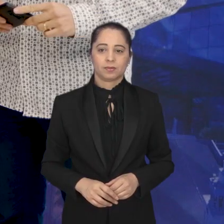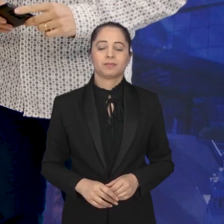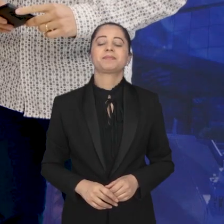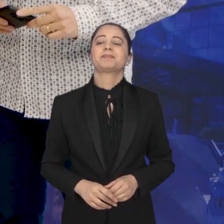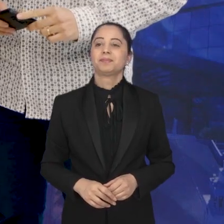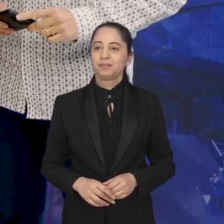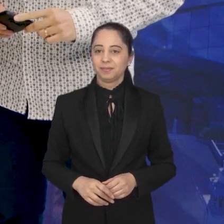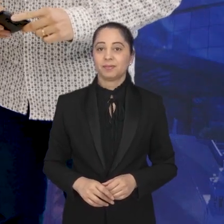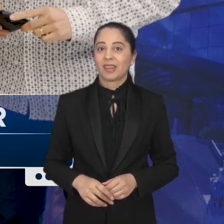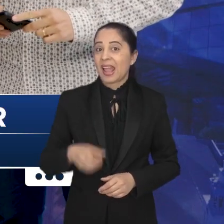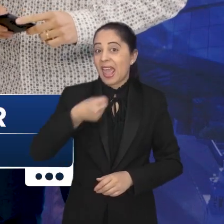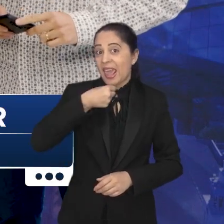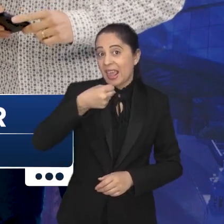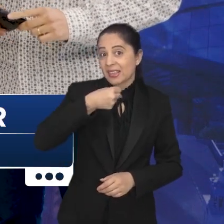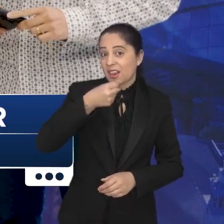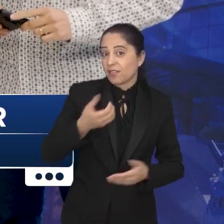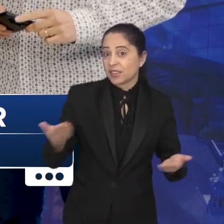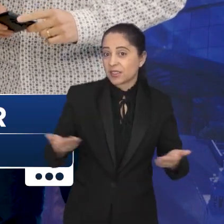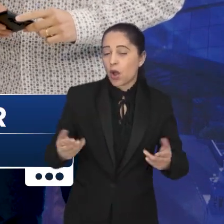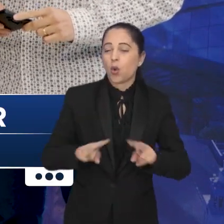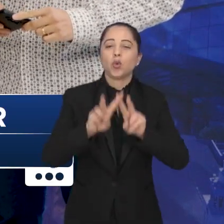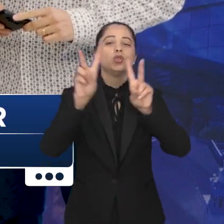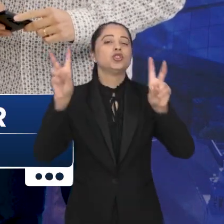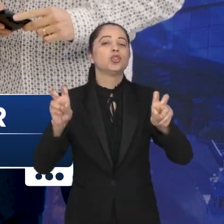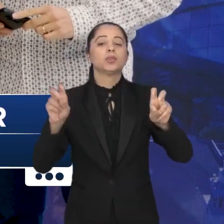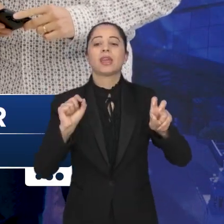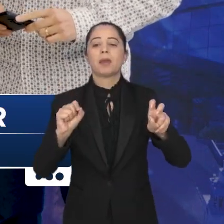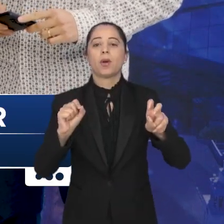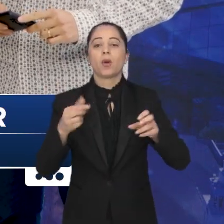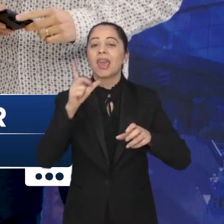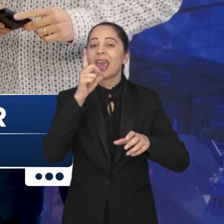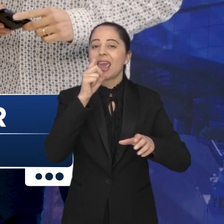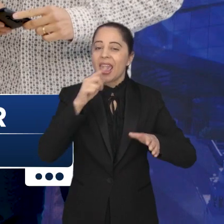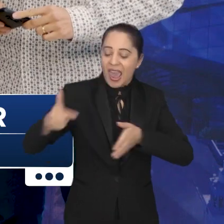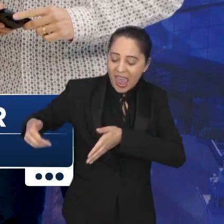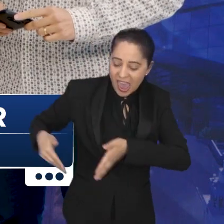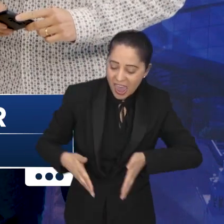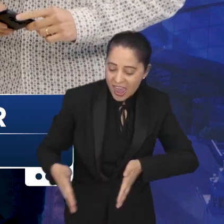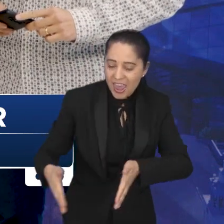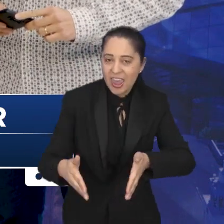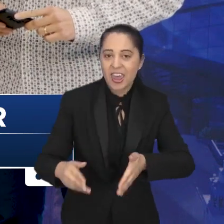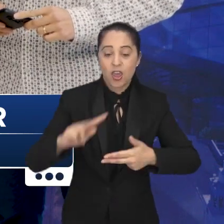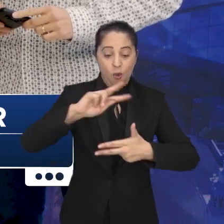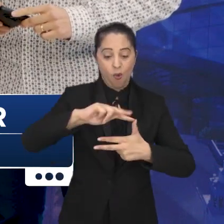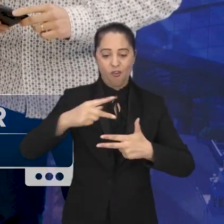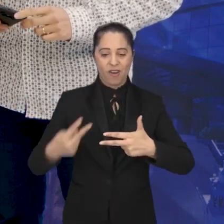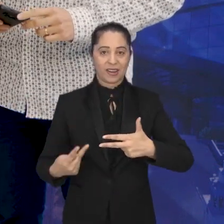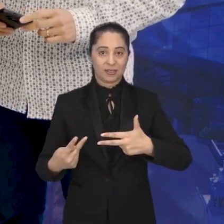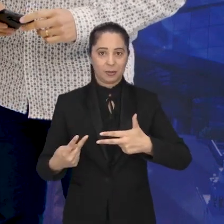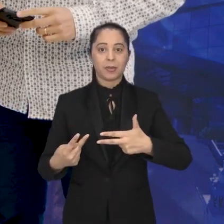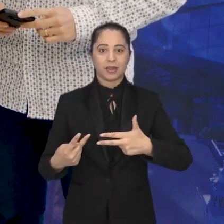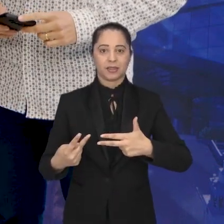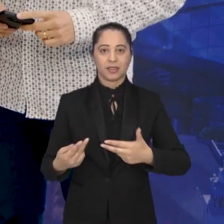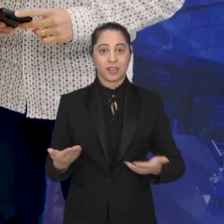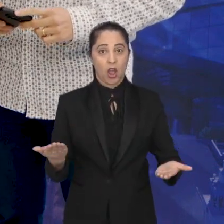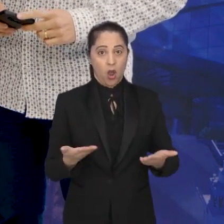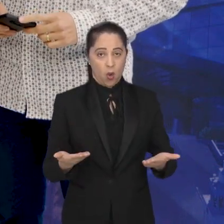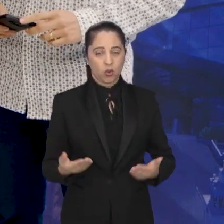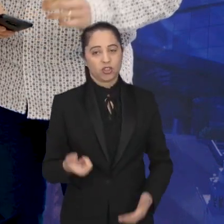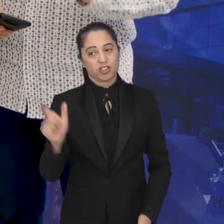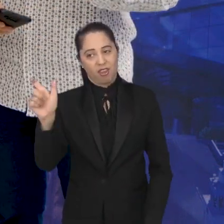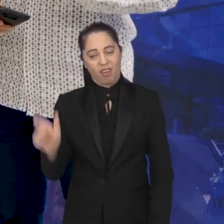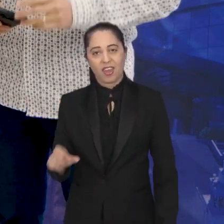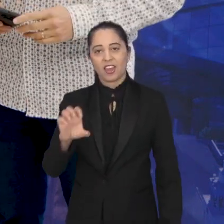E no Boletim Entrevista de hoje a gente vai falar sobre o Rio Paraíba do Sul e por isso eu estou aqui com o Edilson de Paula